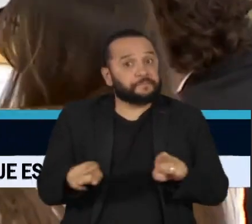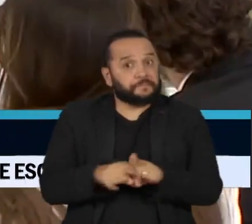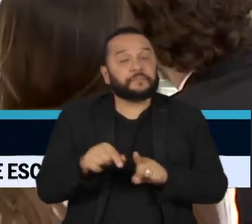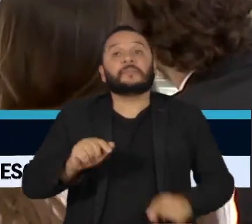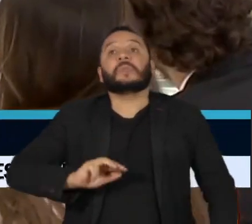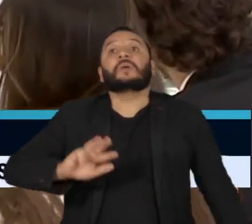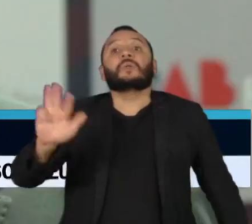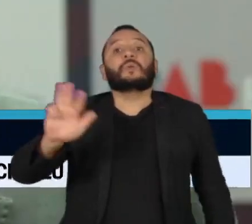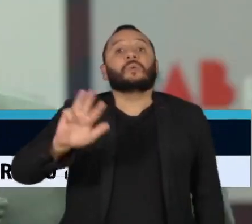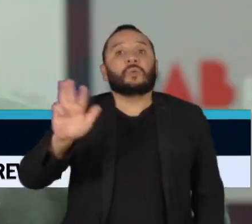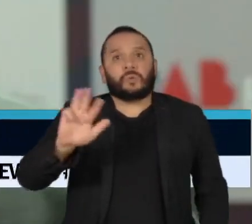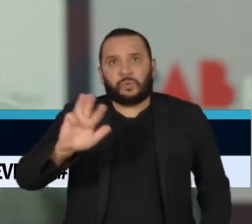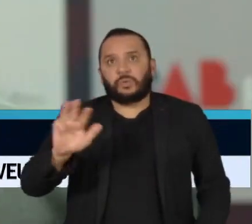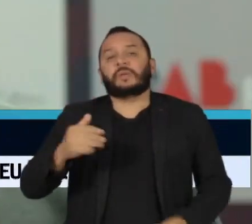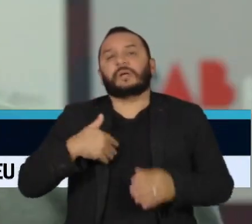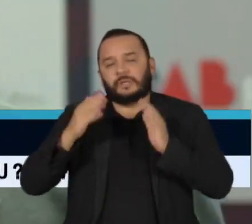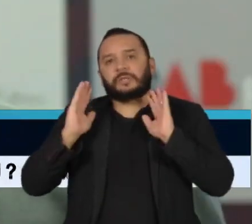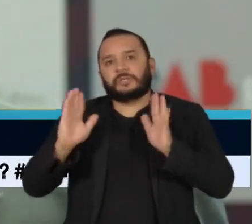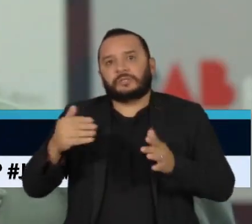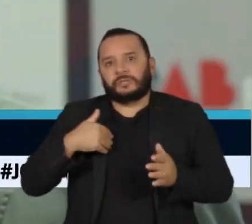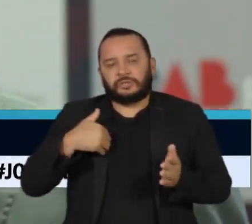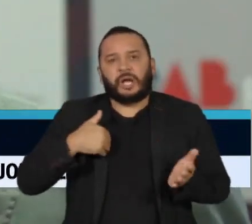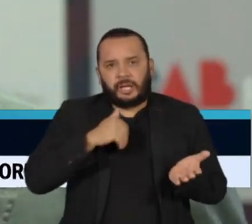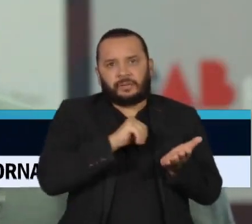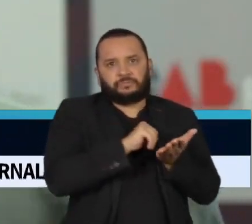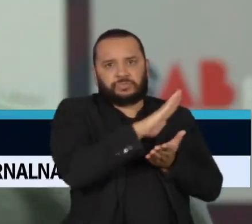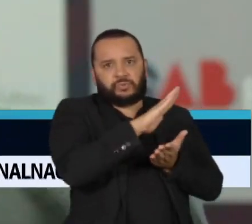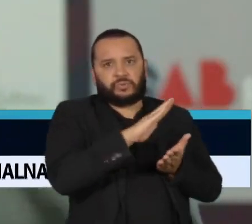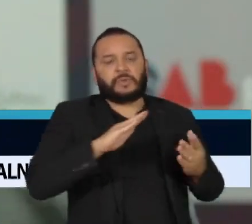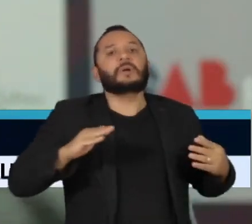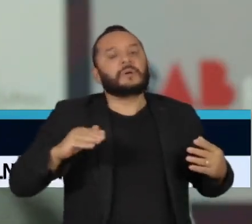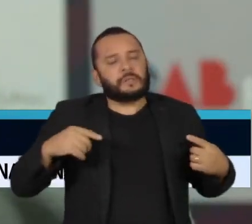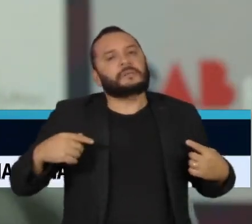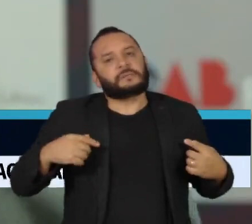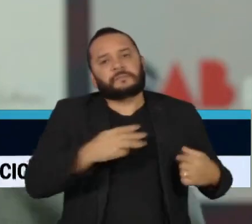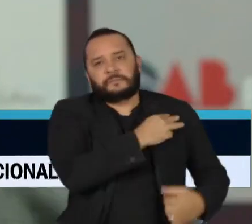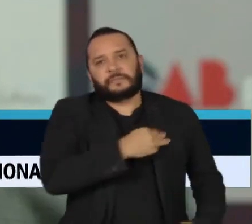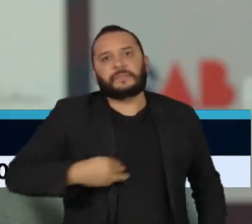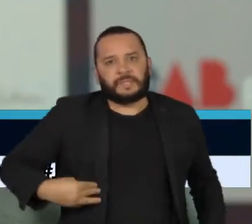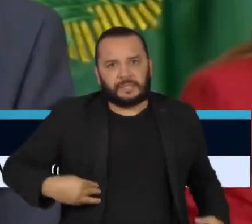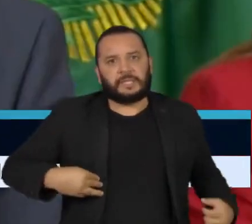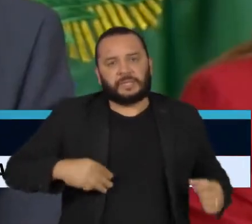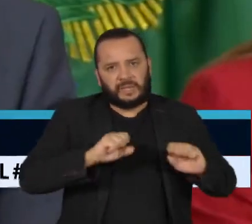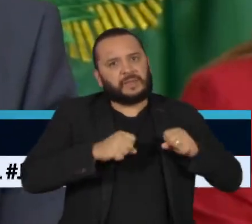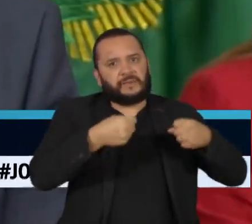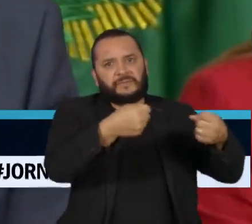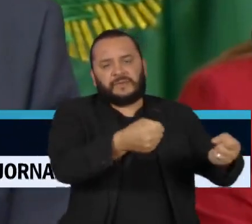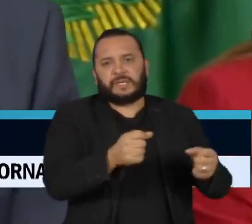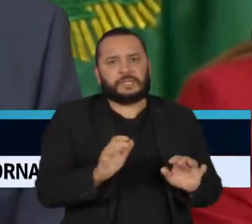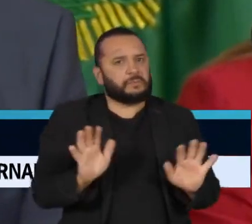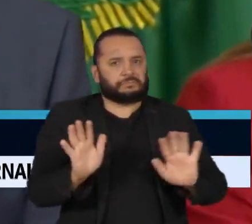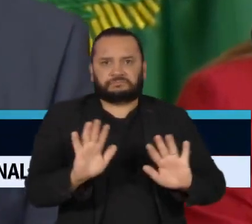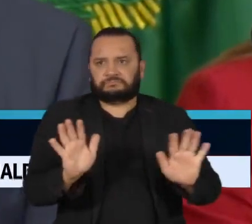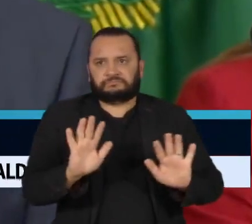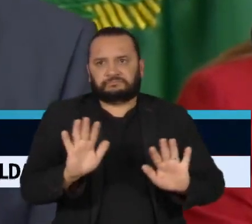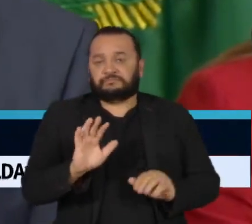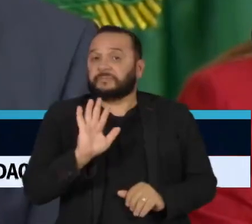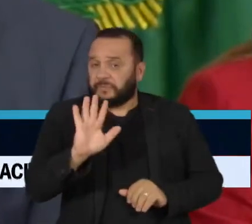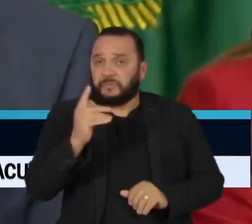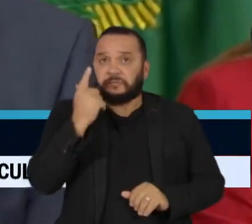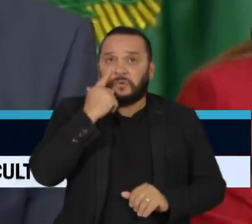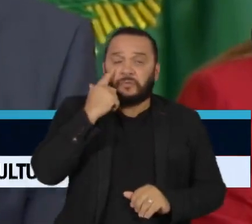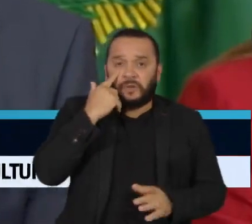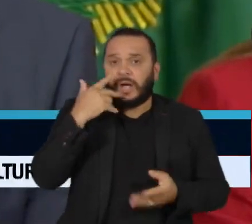ideia de demissão do ministro da Defesa, José Múcio, desgastado com o episódio, e disse que pretende promover uma